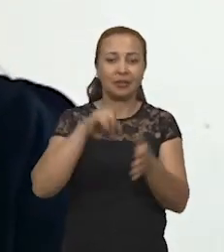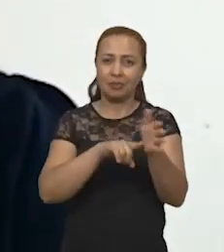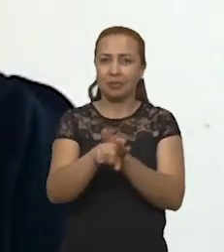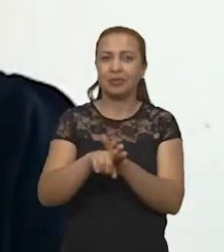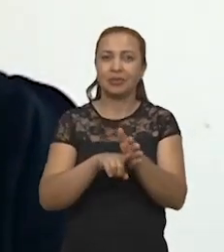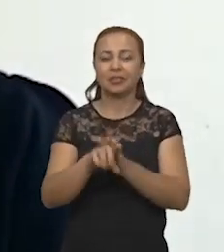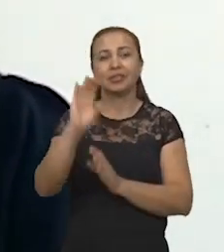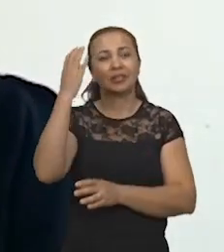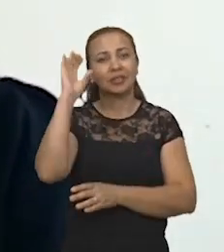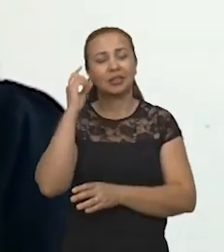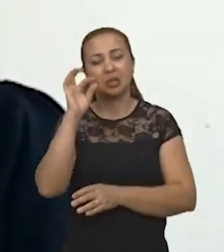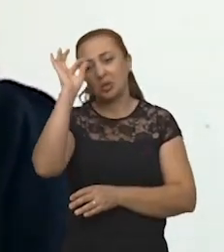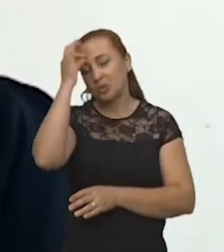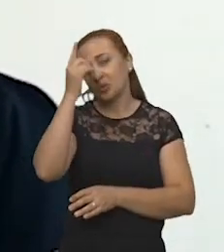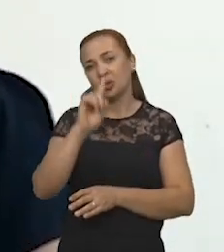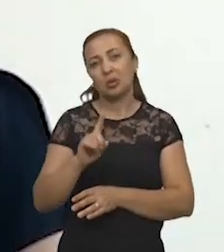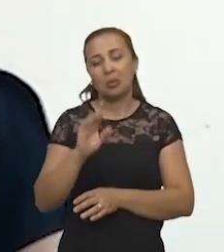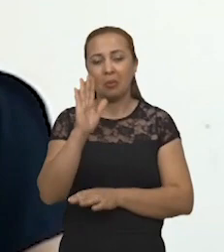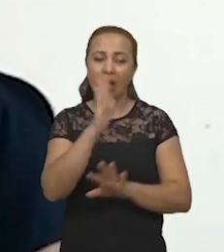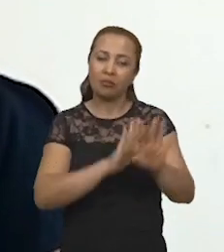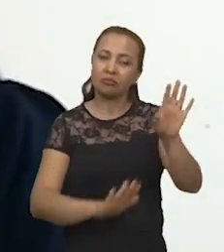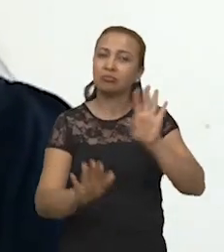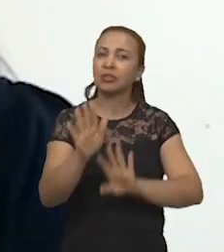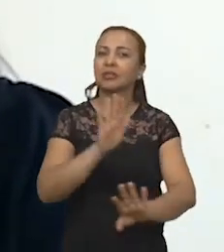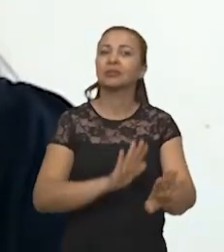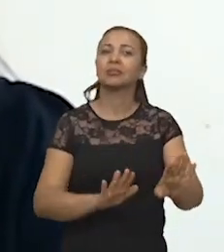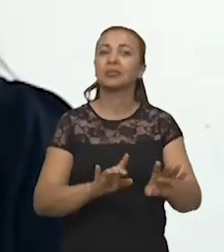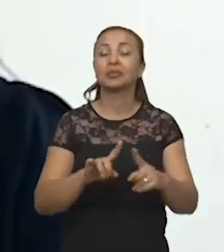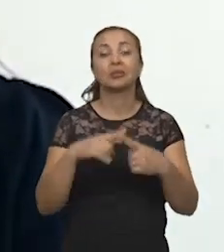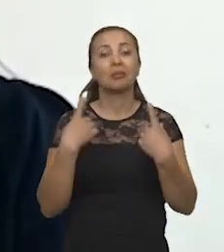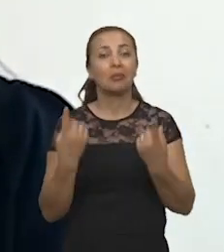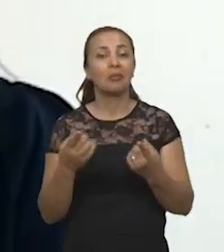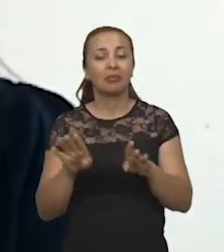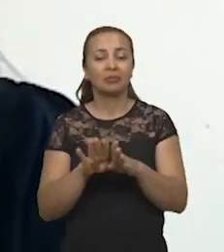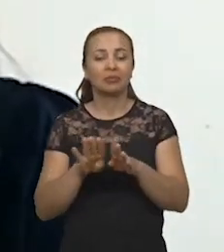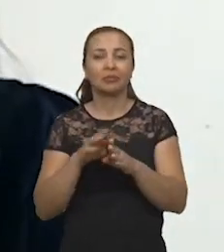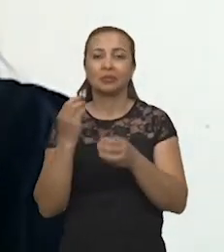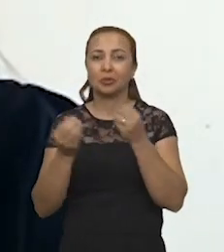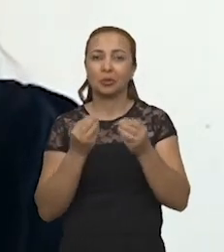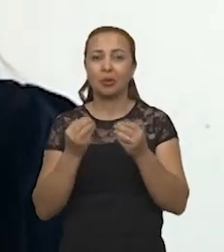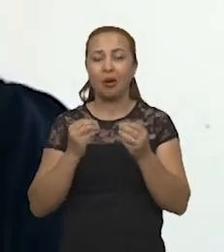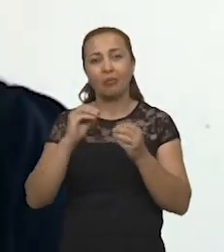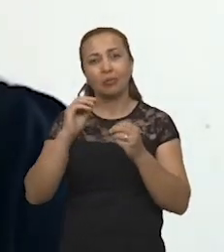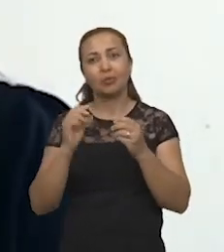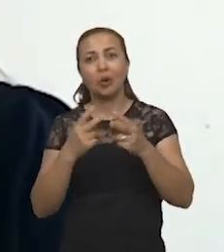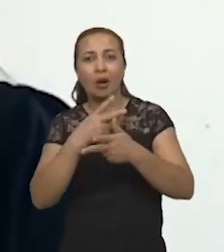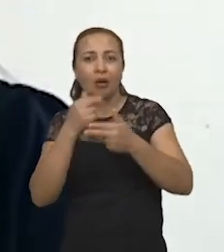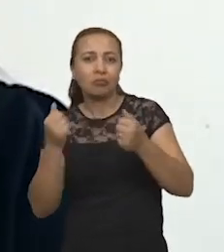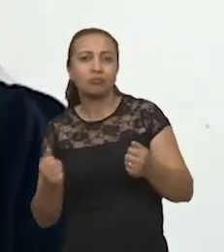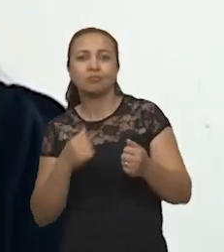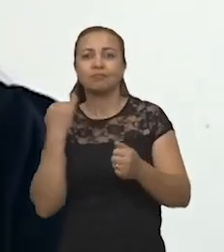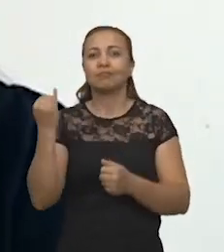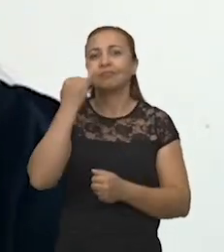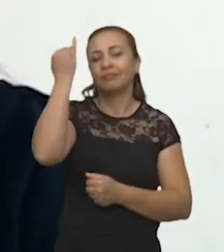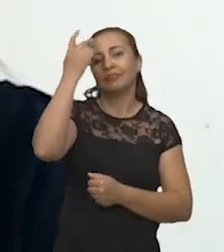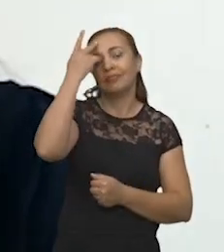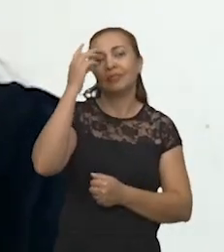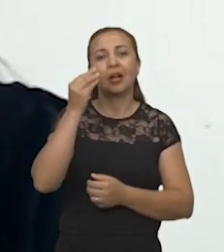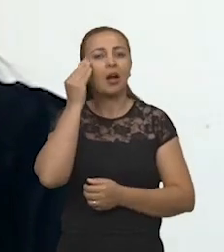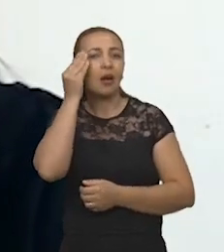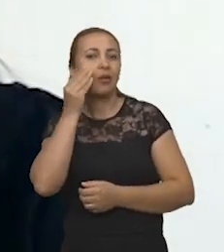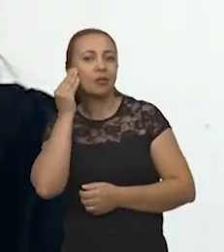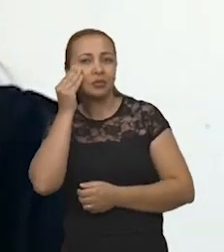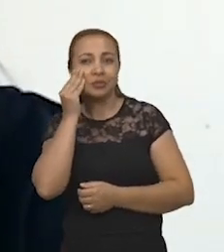Então, não só pelo fato de ser um agente terapêutico, mas também como matéria-prima para a síntese de